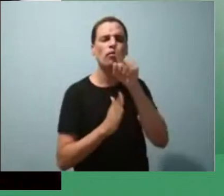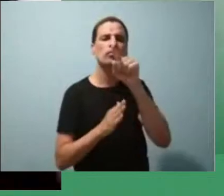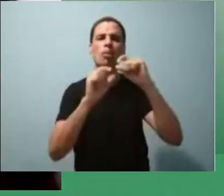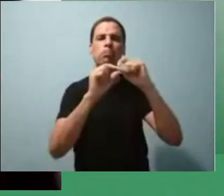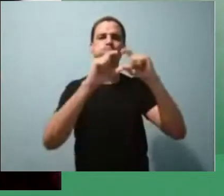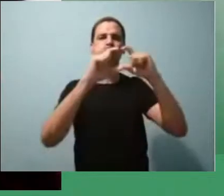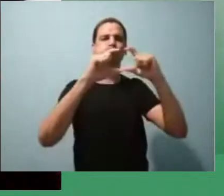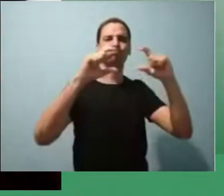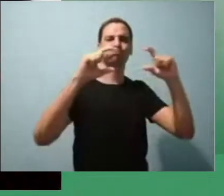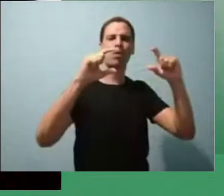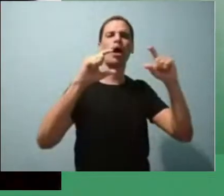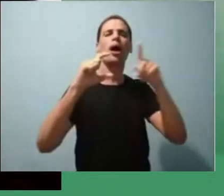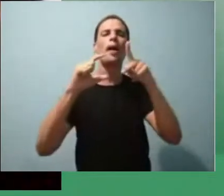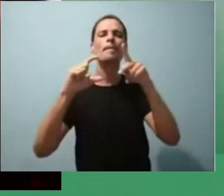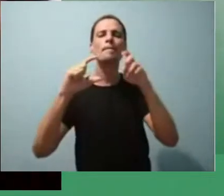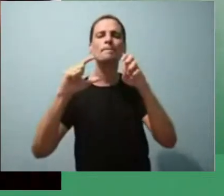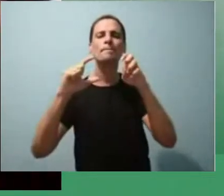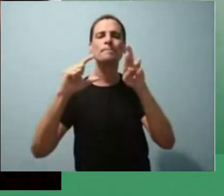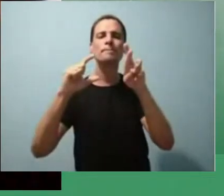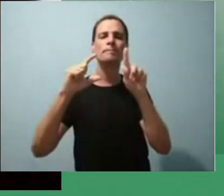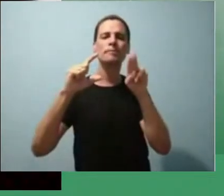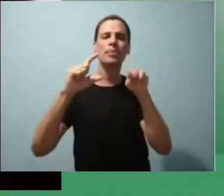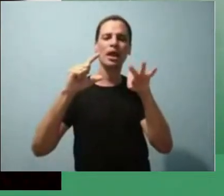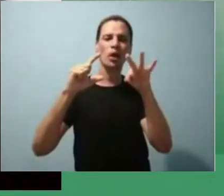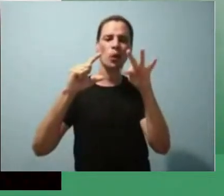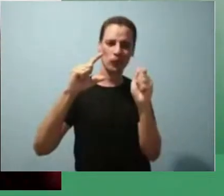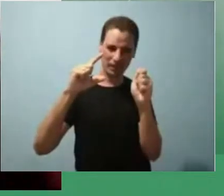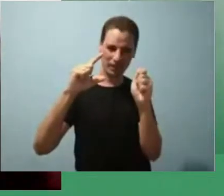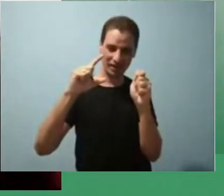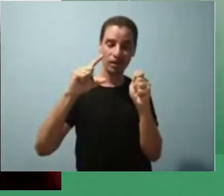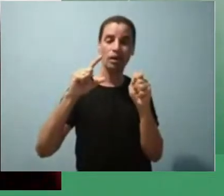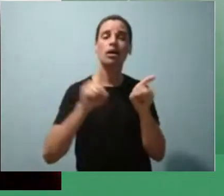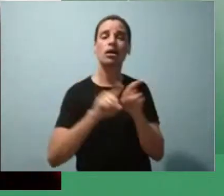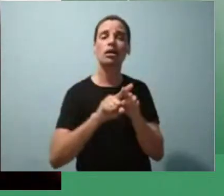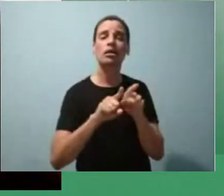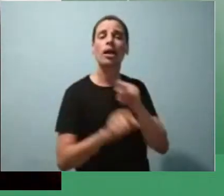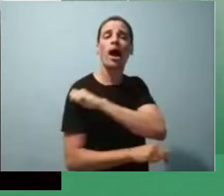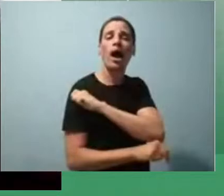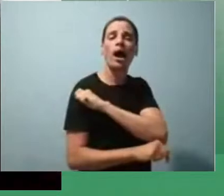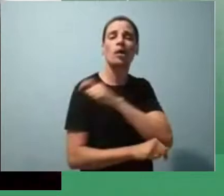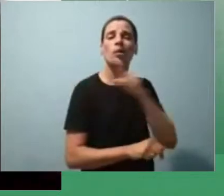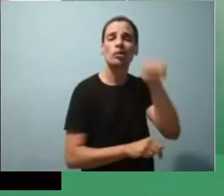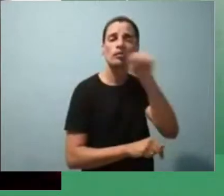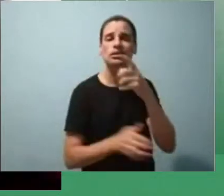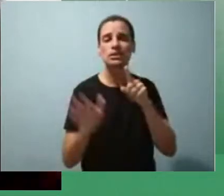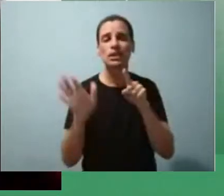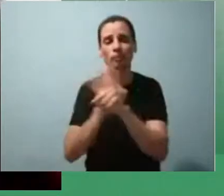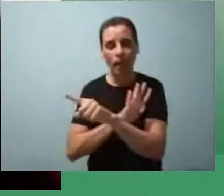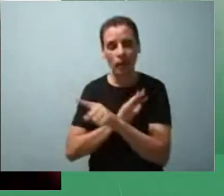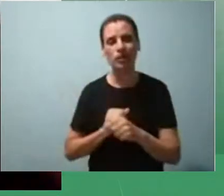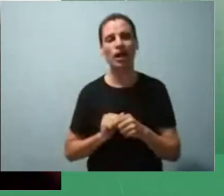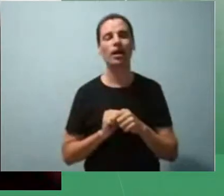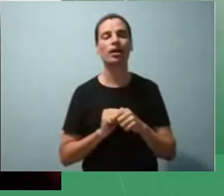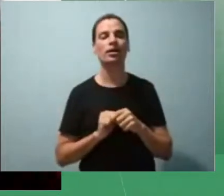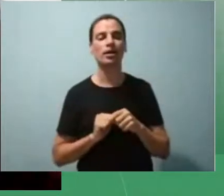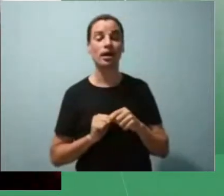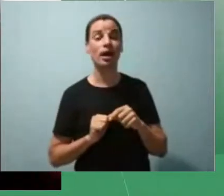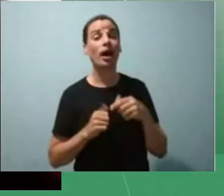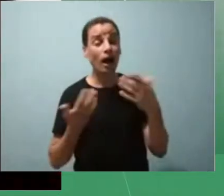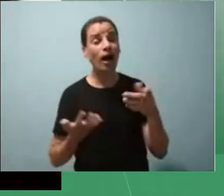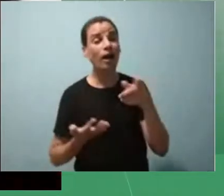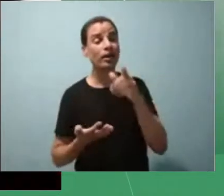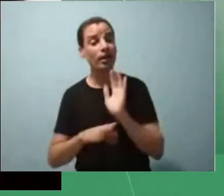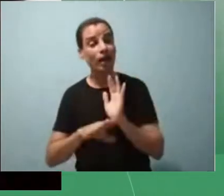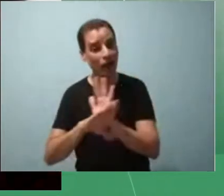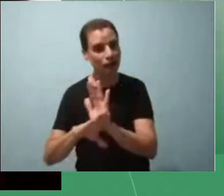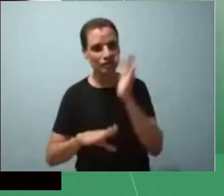pergunta e o nome do aluno que vocês queiram perguntar, tá? Para facilitar